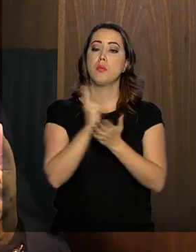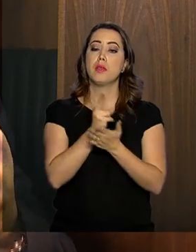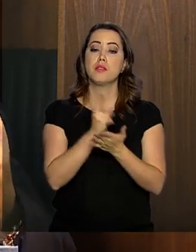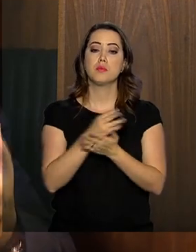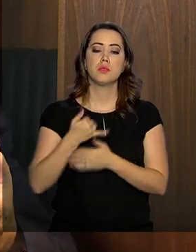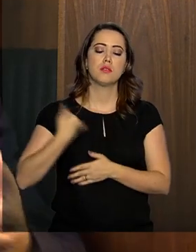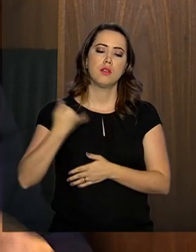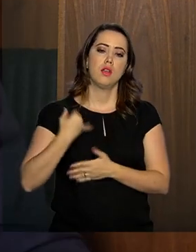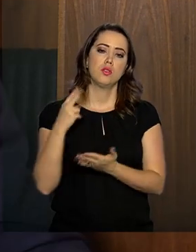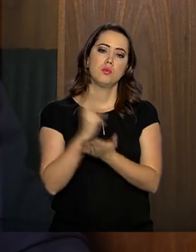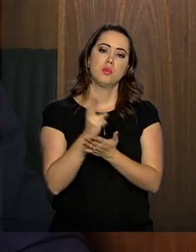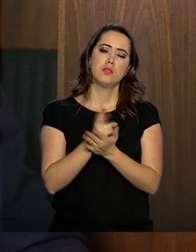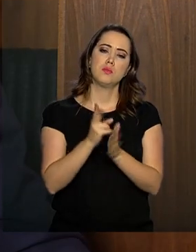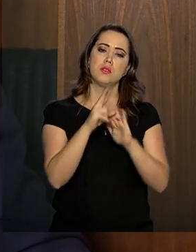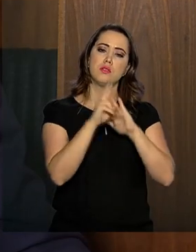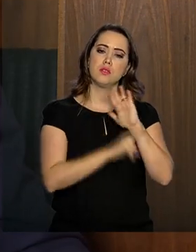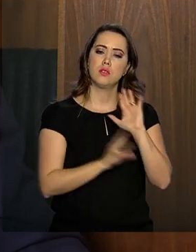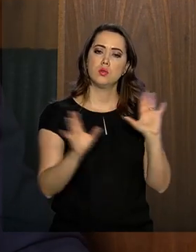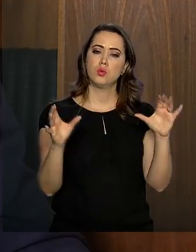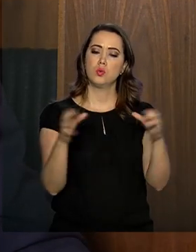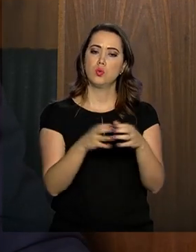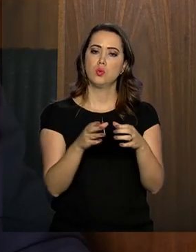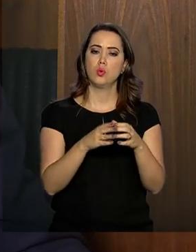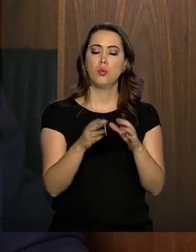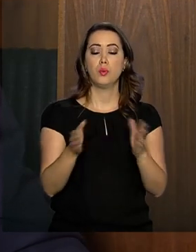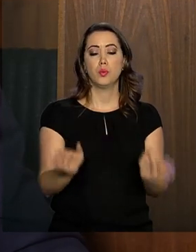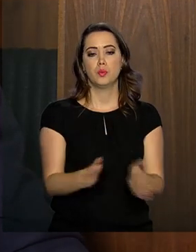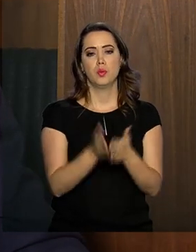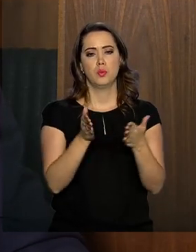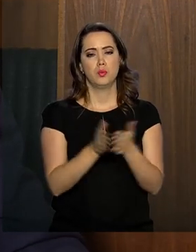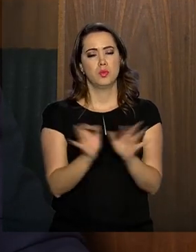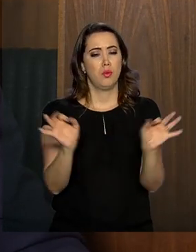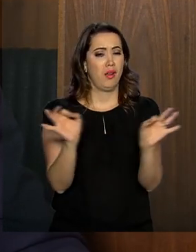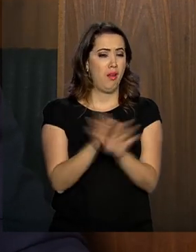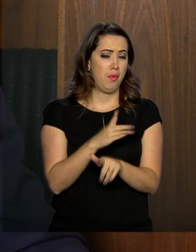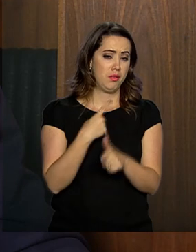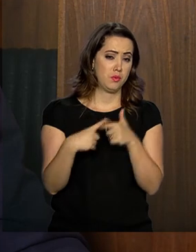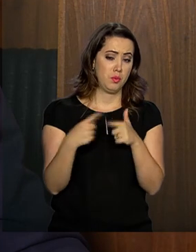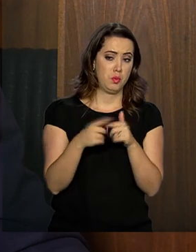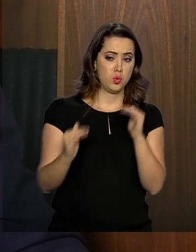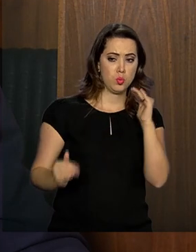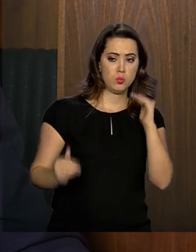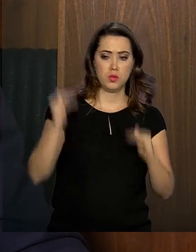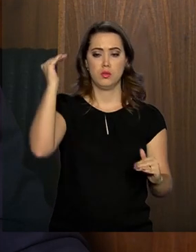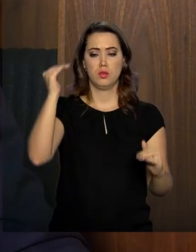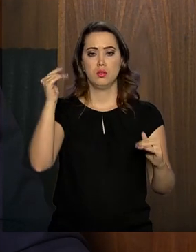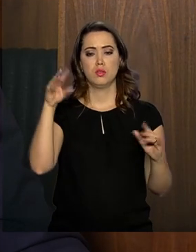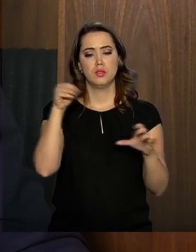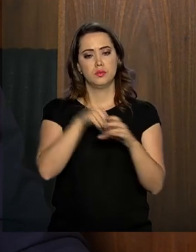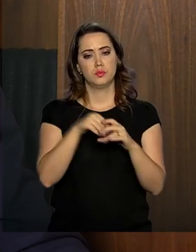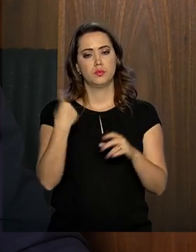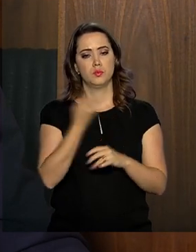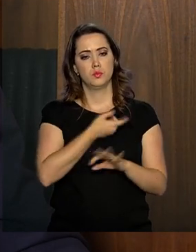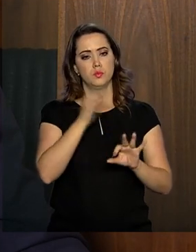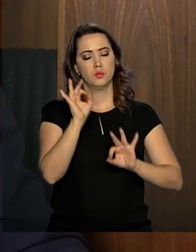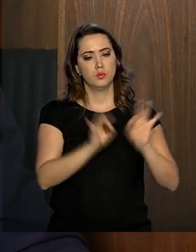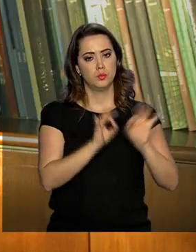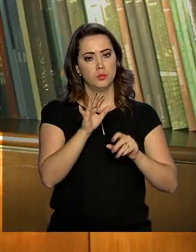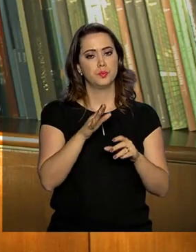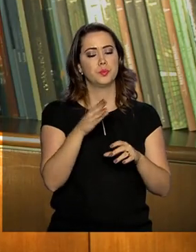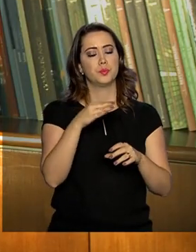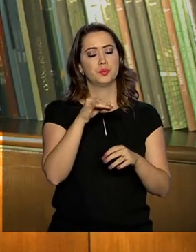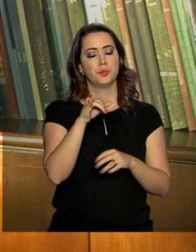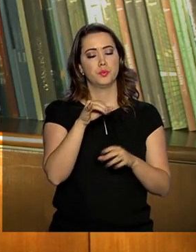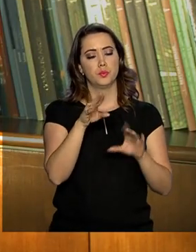e com as mesmas regras dos mais pobres. Então, elimina esse privilégio que existe hoje dentro da nossa estrutura previdenciária.